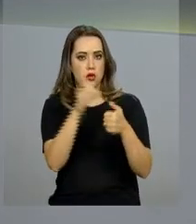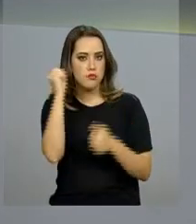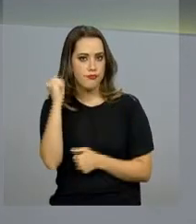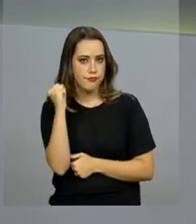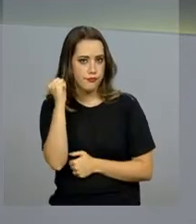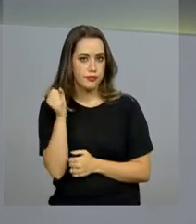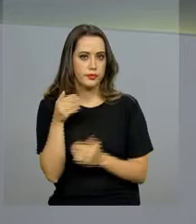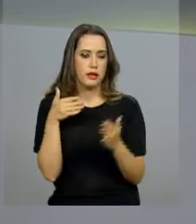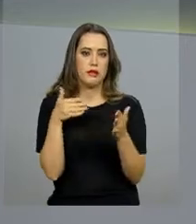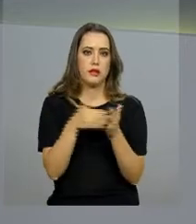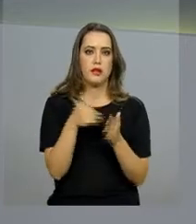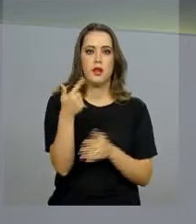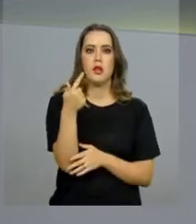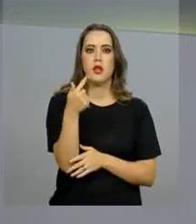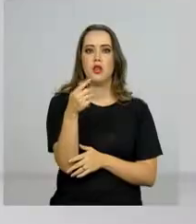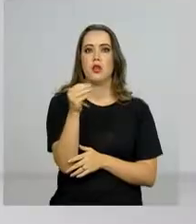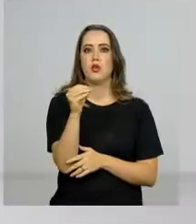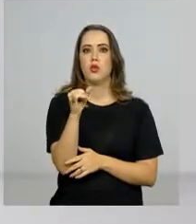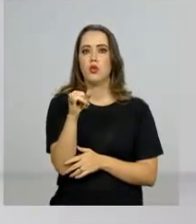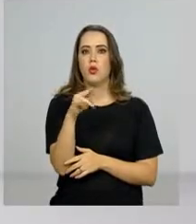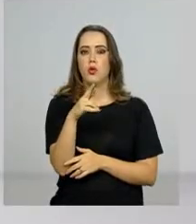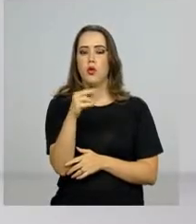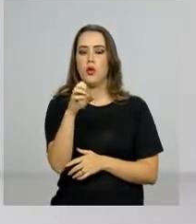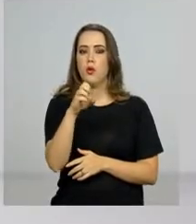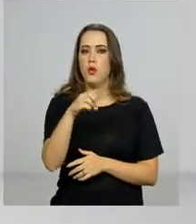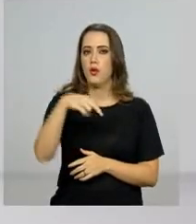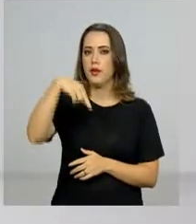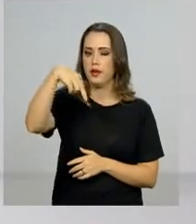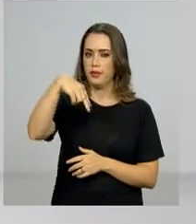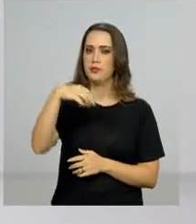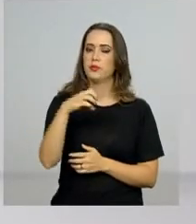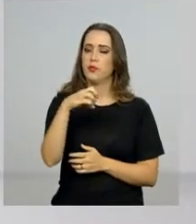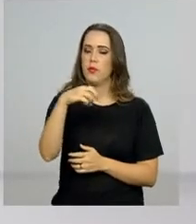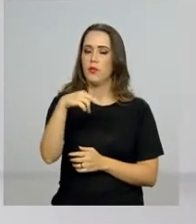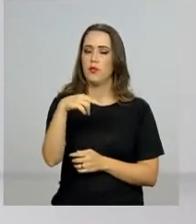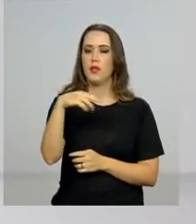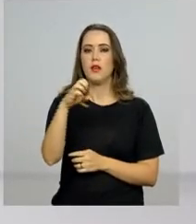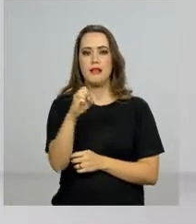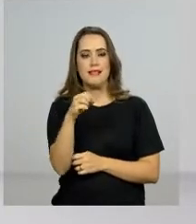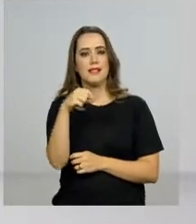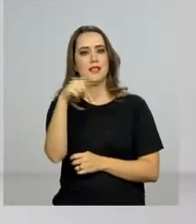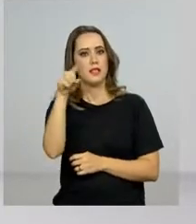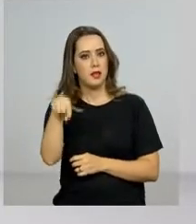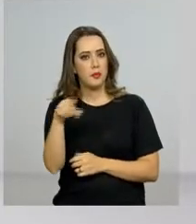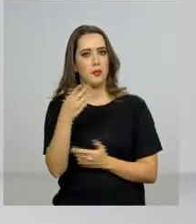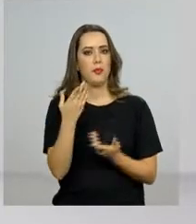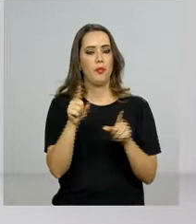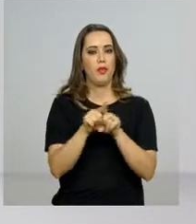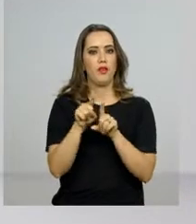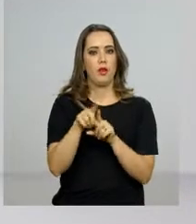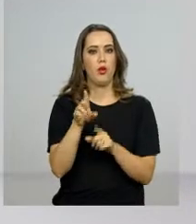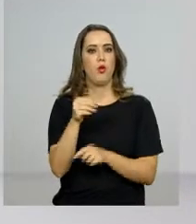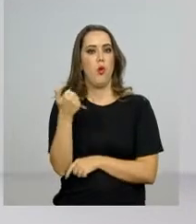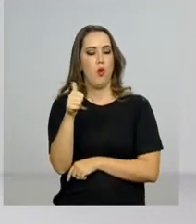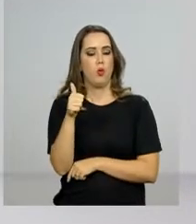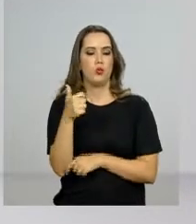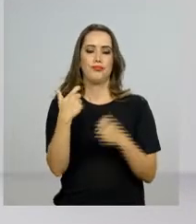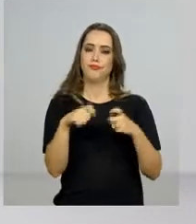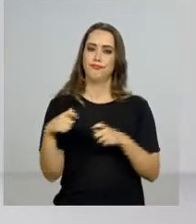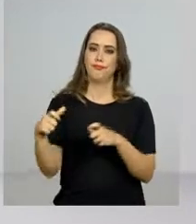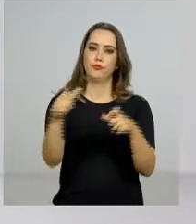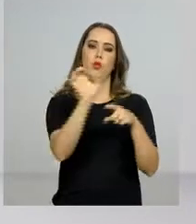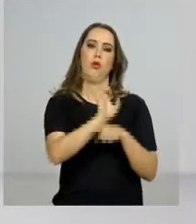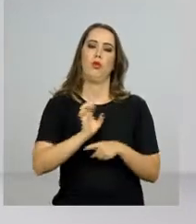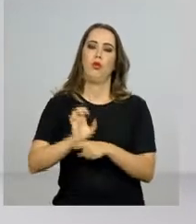paranaense de Goiore. 11 estados brasileiros ainda estão com índices de vacinação contra poliomielite, o